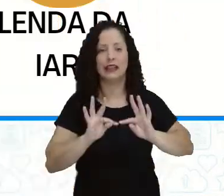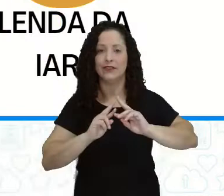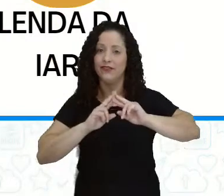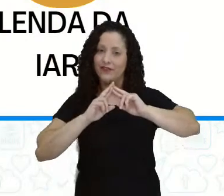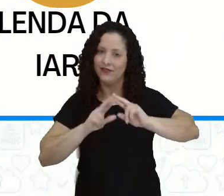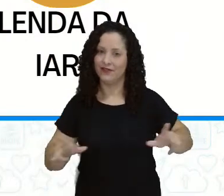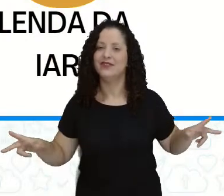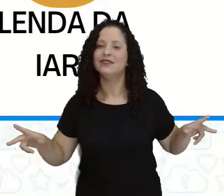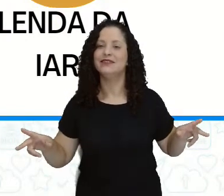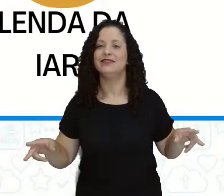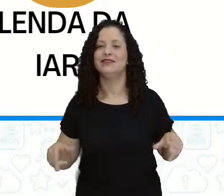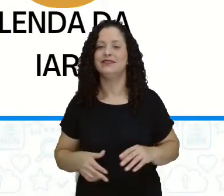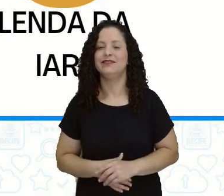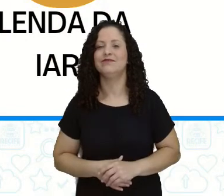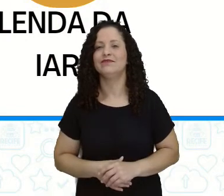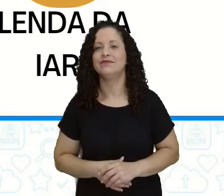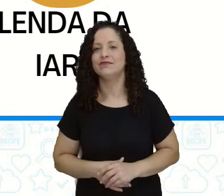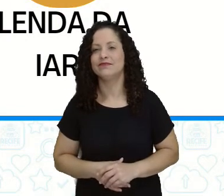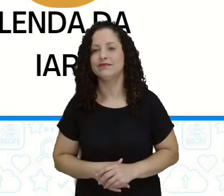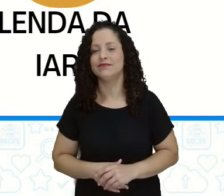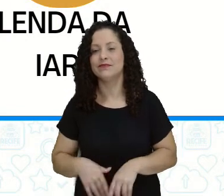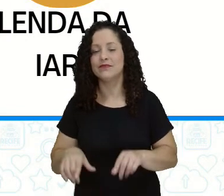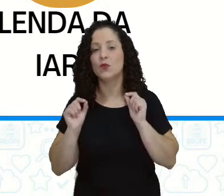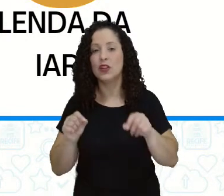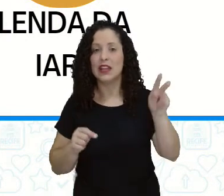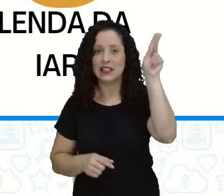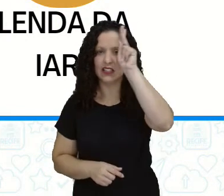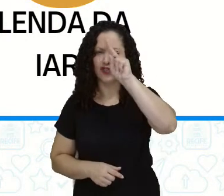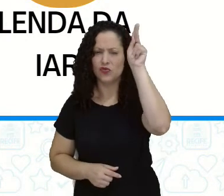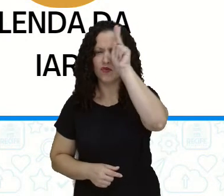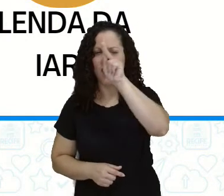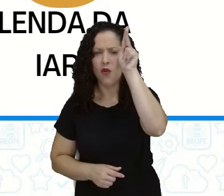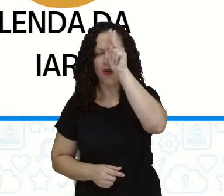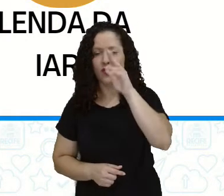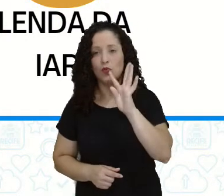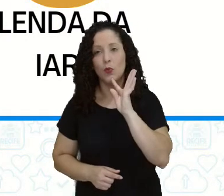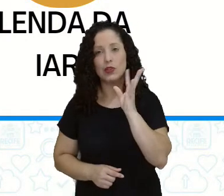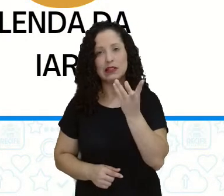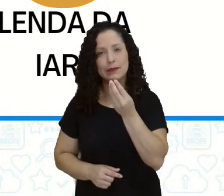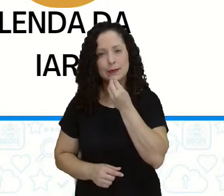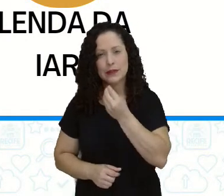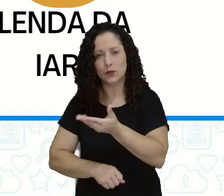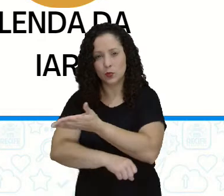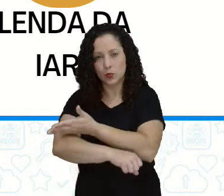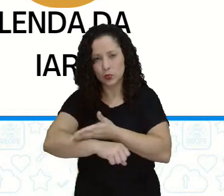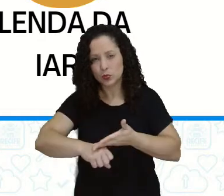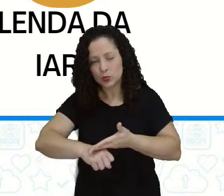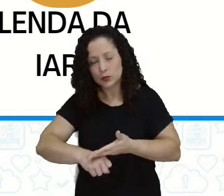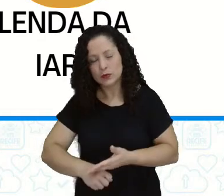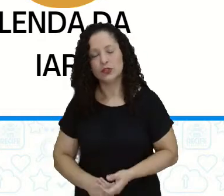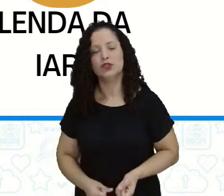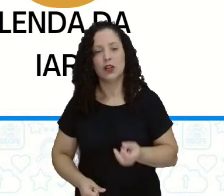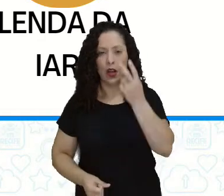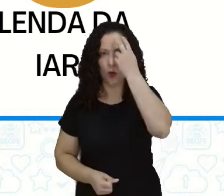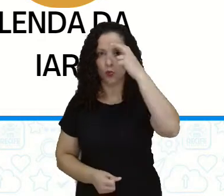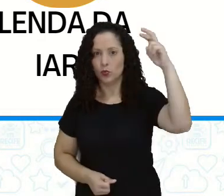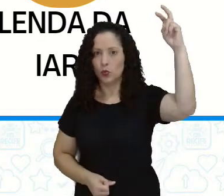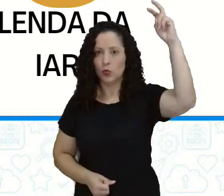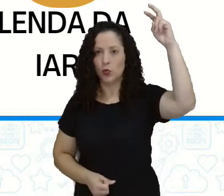também, tá? E olha só. As mitologias e os conhecimentos tradicionais do mundo natural e